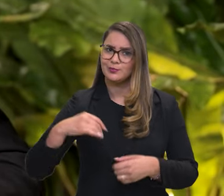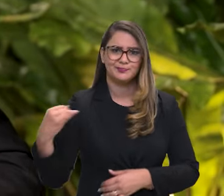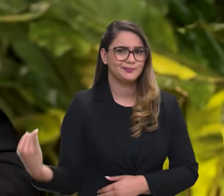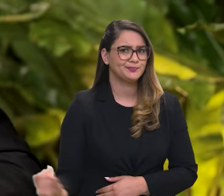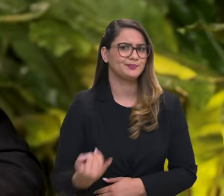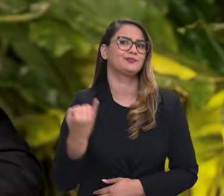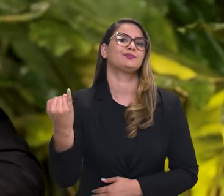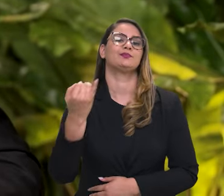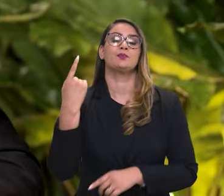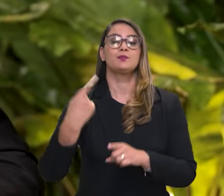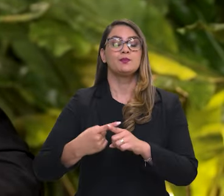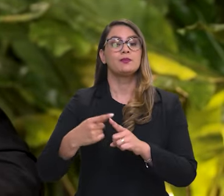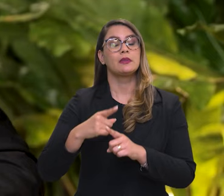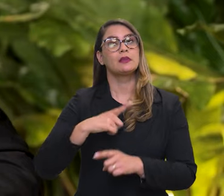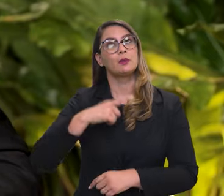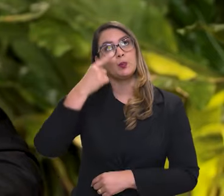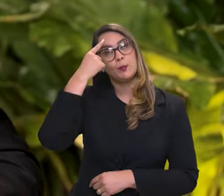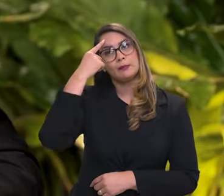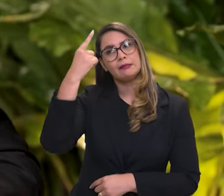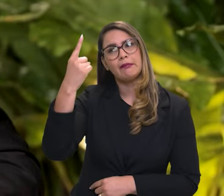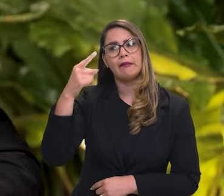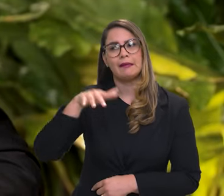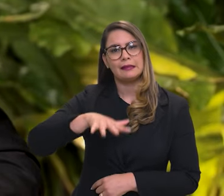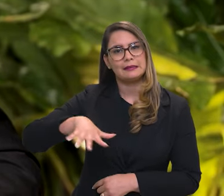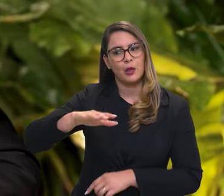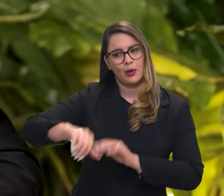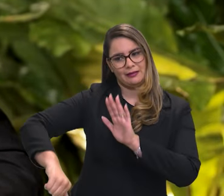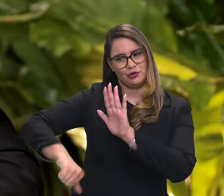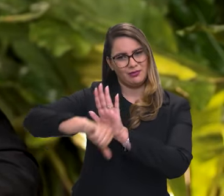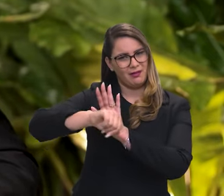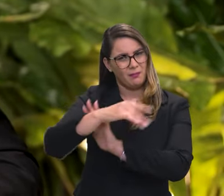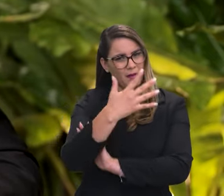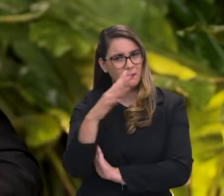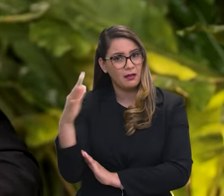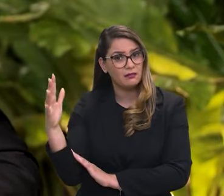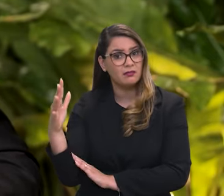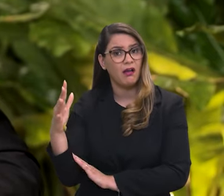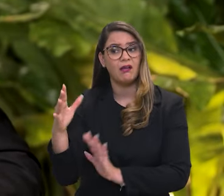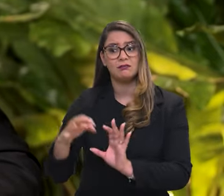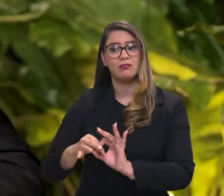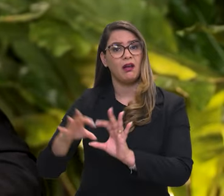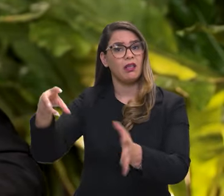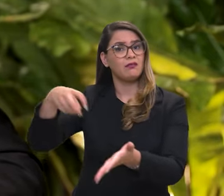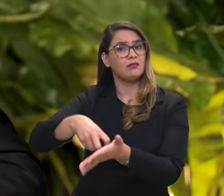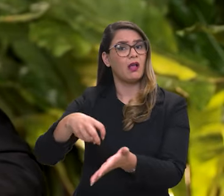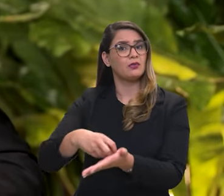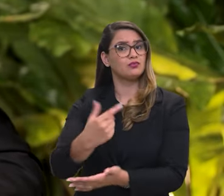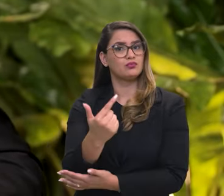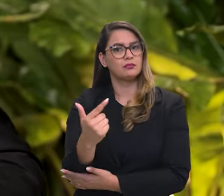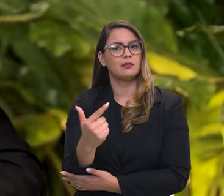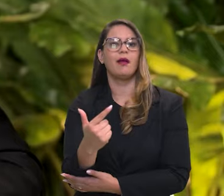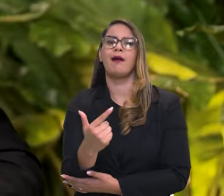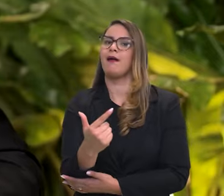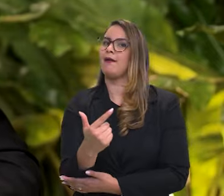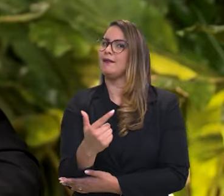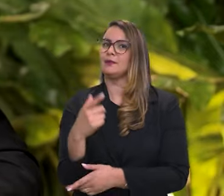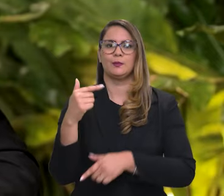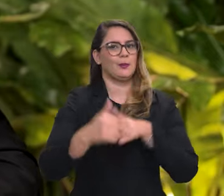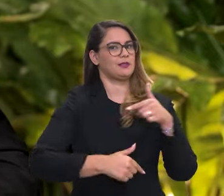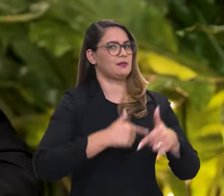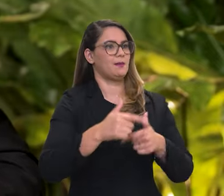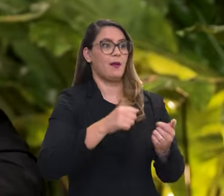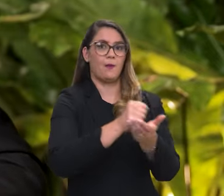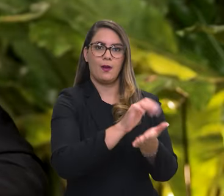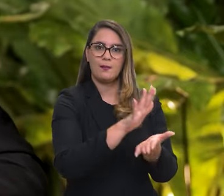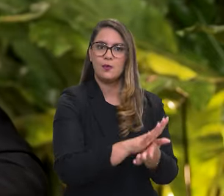importantíssima, porque existe uma ideia de que nos crimes ambientais impera a impunidade. Então, a gente tem